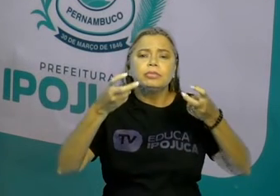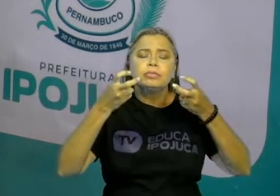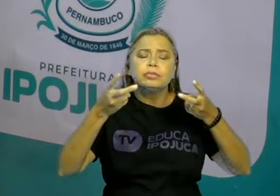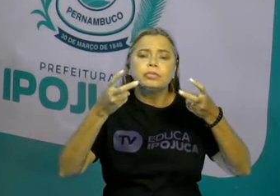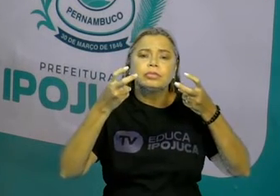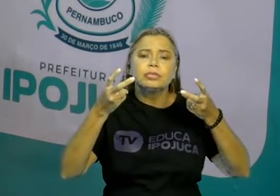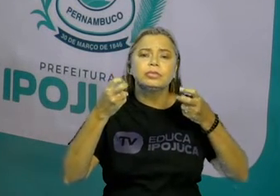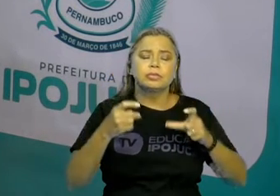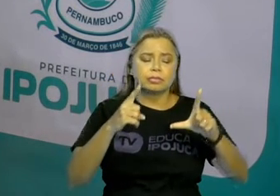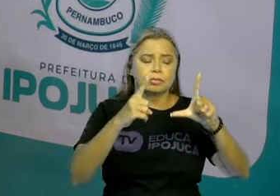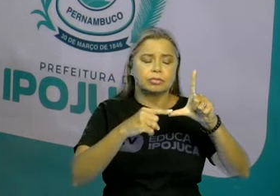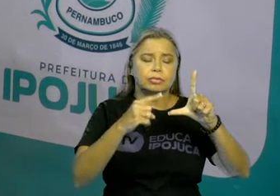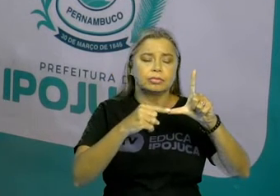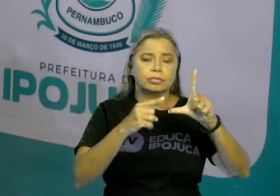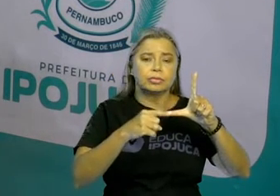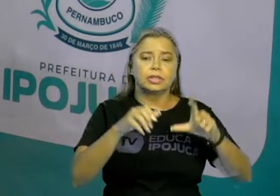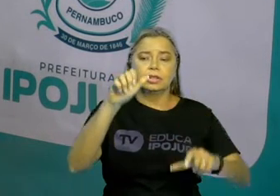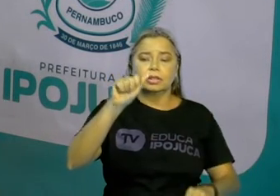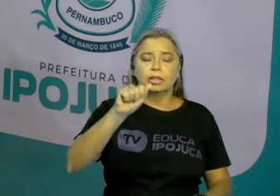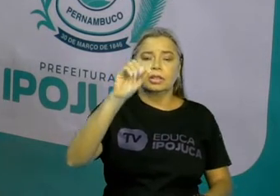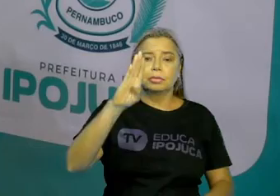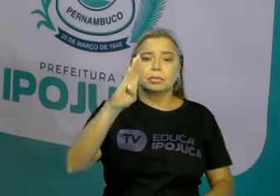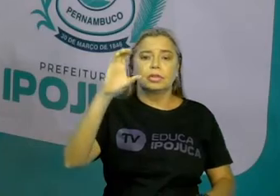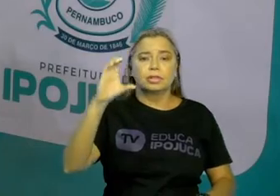letra do alfabeto tem o seu som.